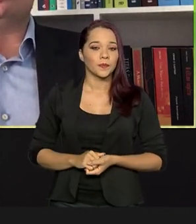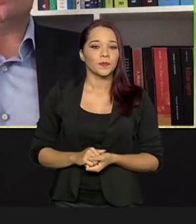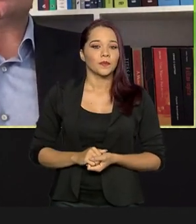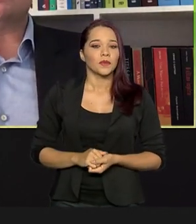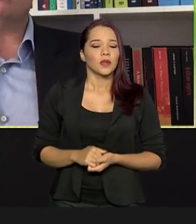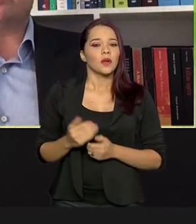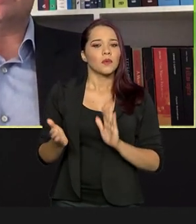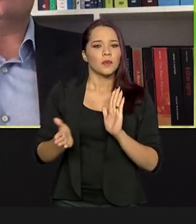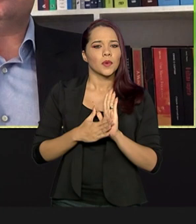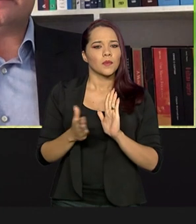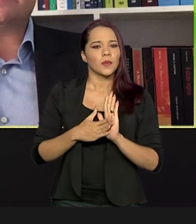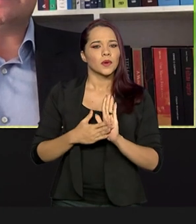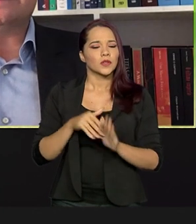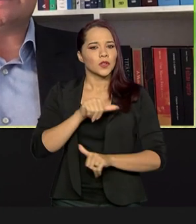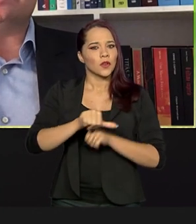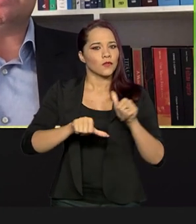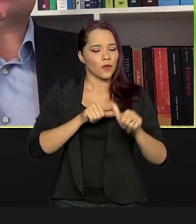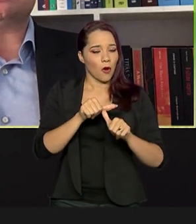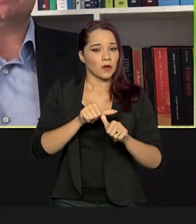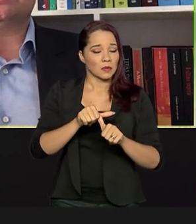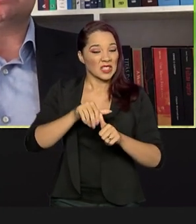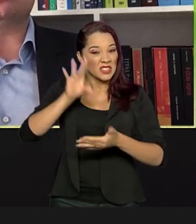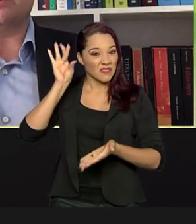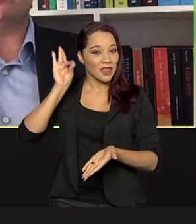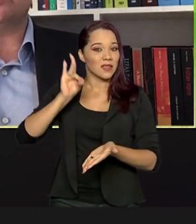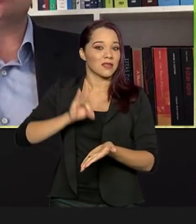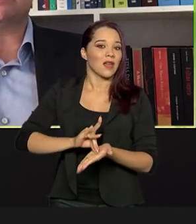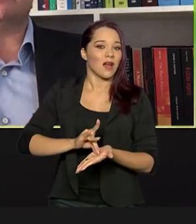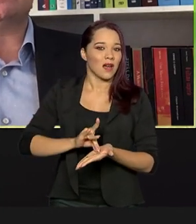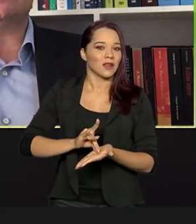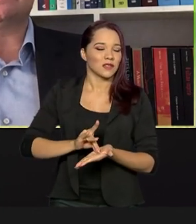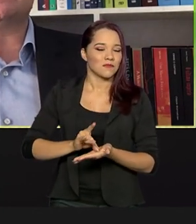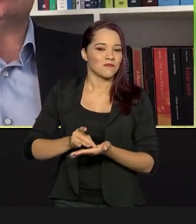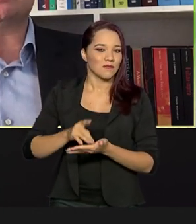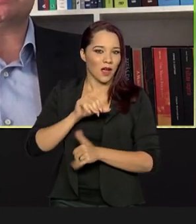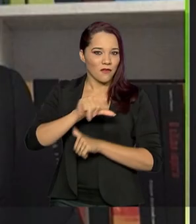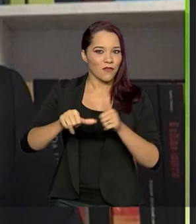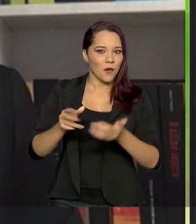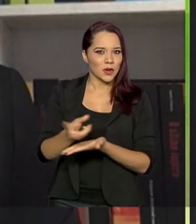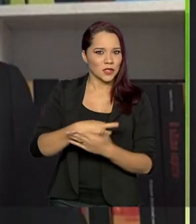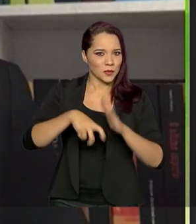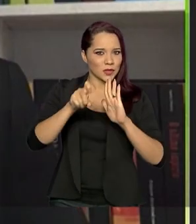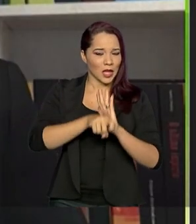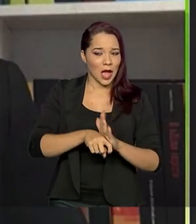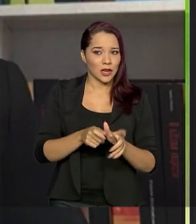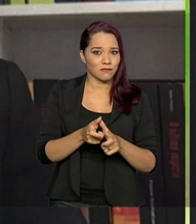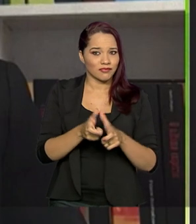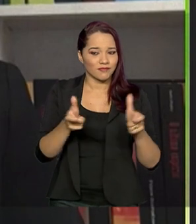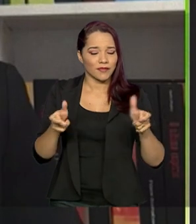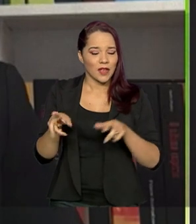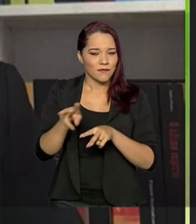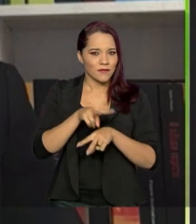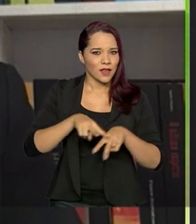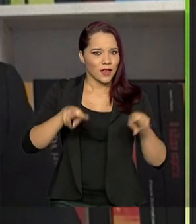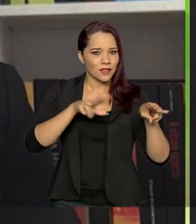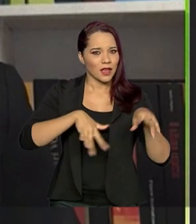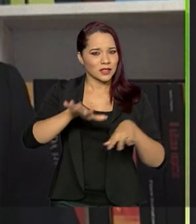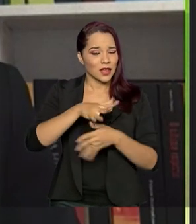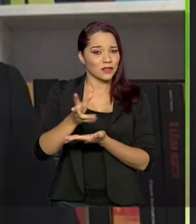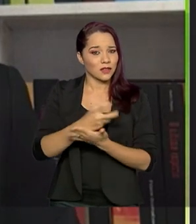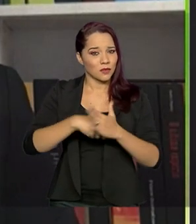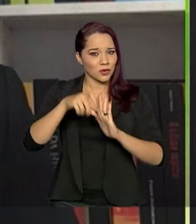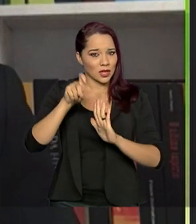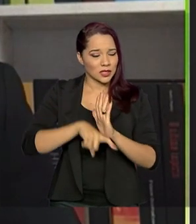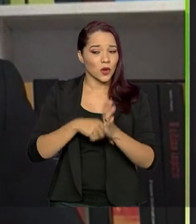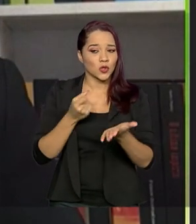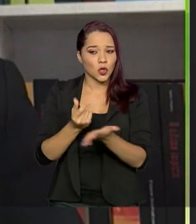uma proposta de reforma verdadeiramente, uma reforma tributária verdadeiramente ampla, olhando os aspectos sobre a tributação,